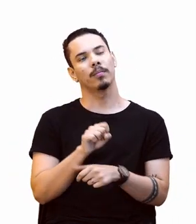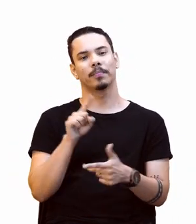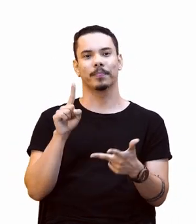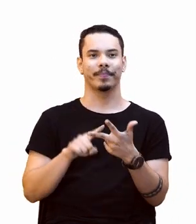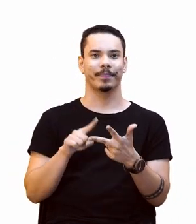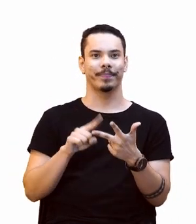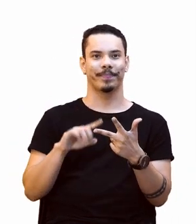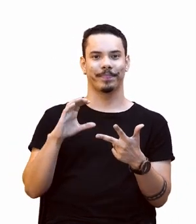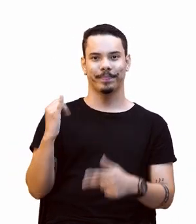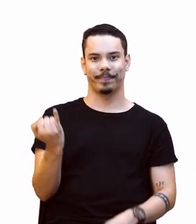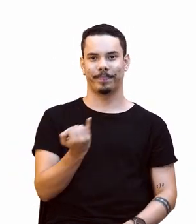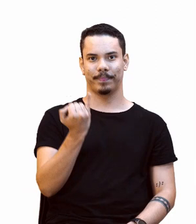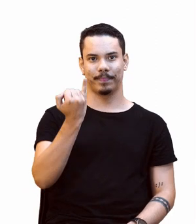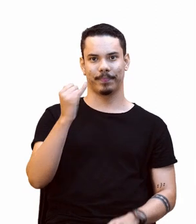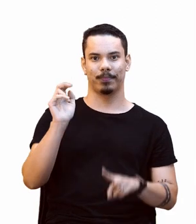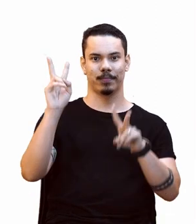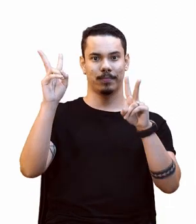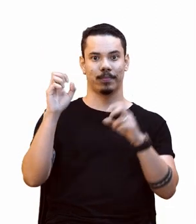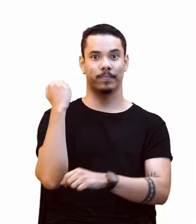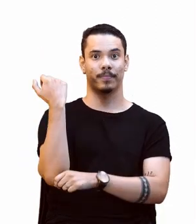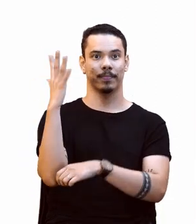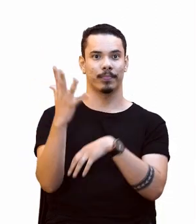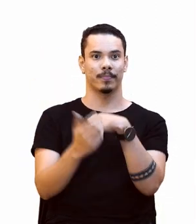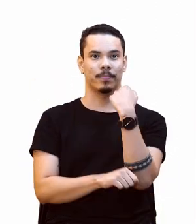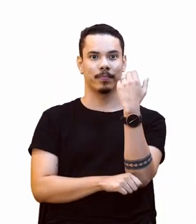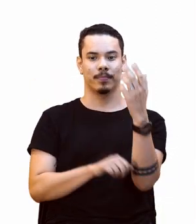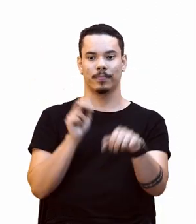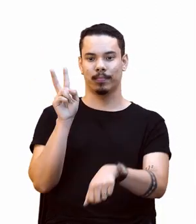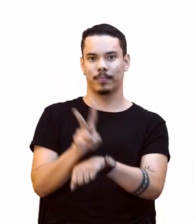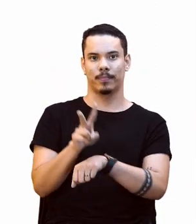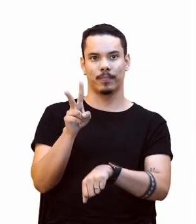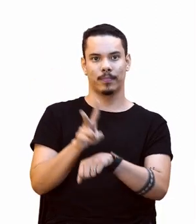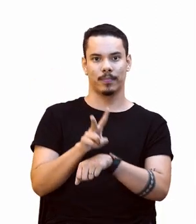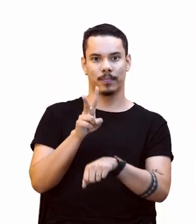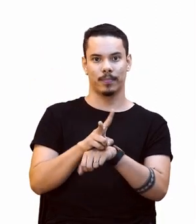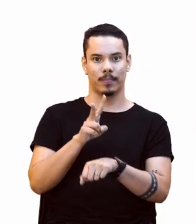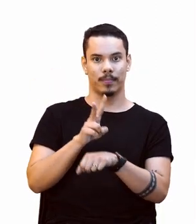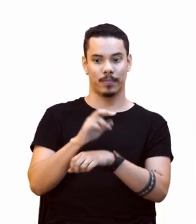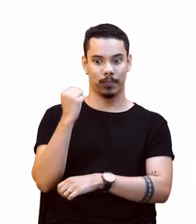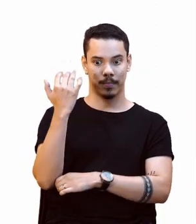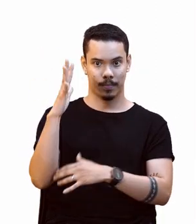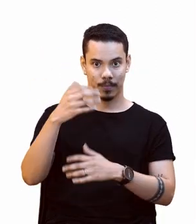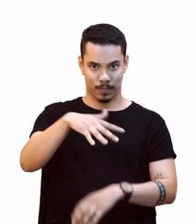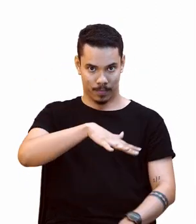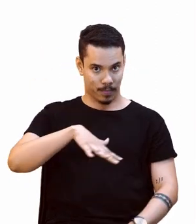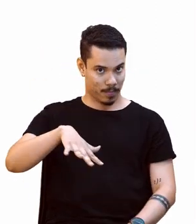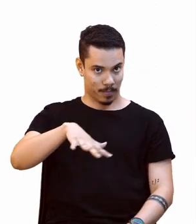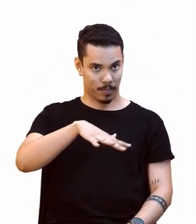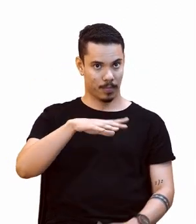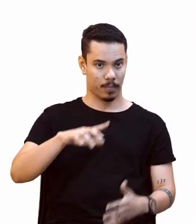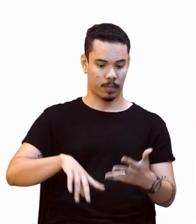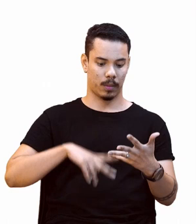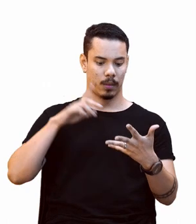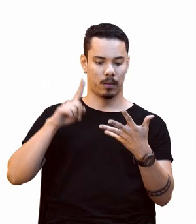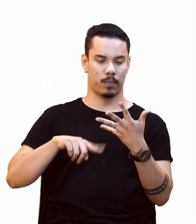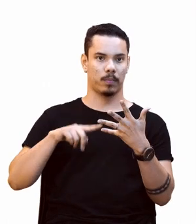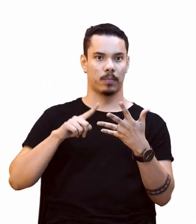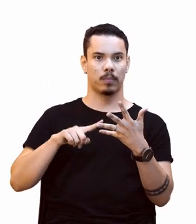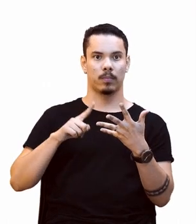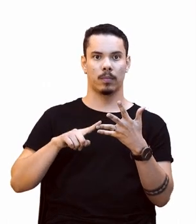A importância da questão ambiental com a ação protetiva ao meu ambiente. Será que é essa? Ou D. A.